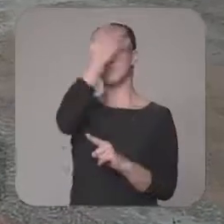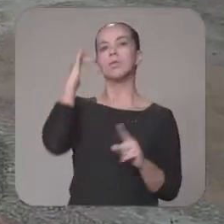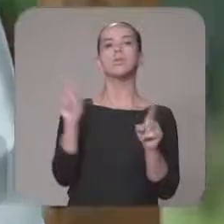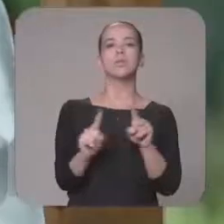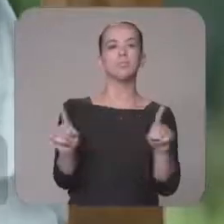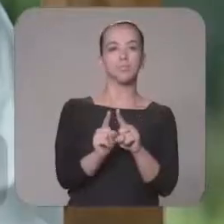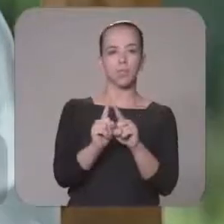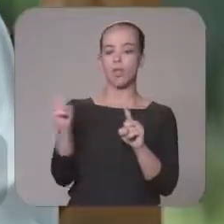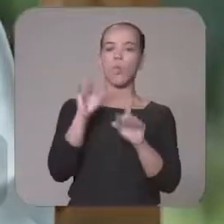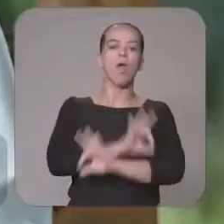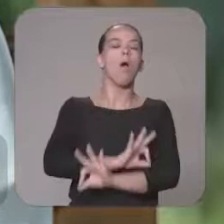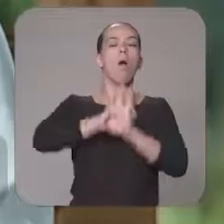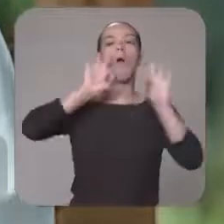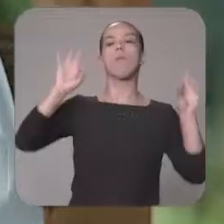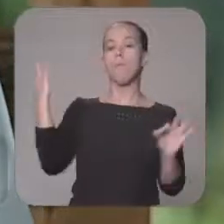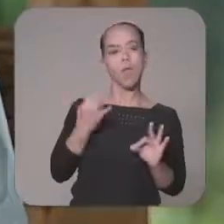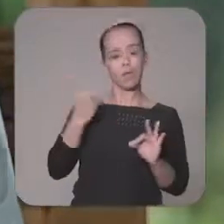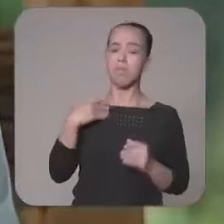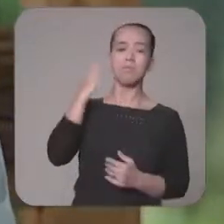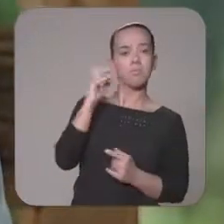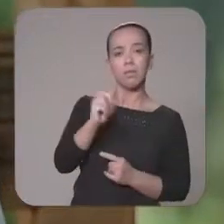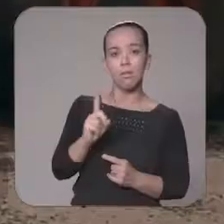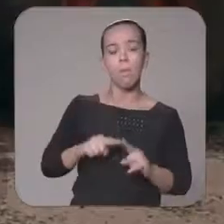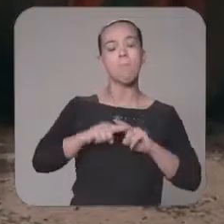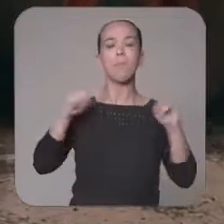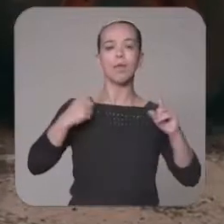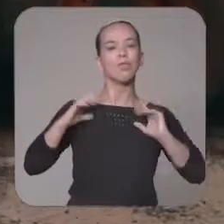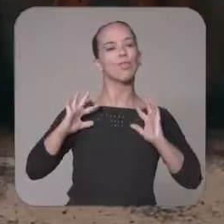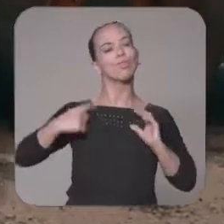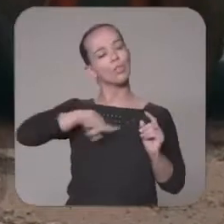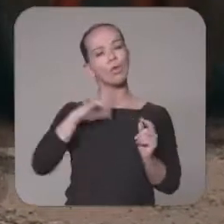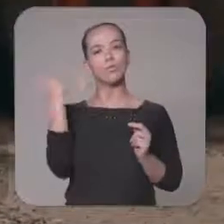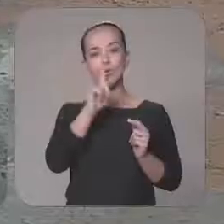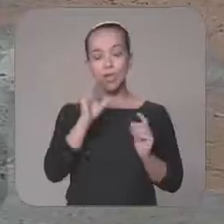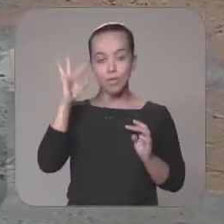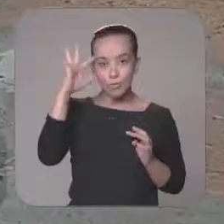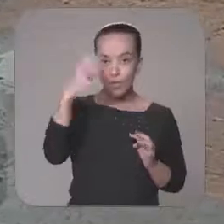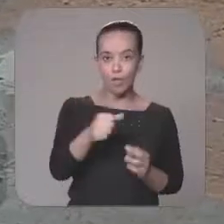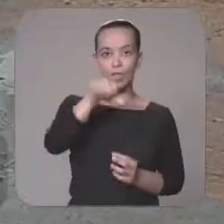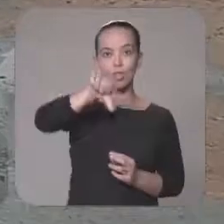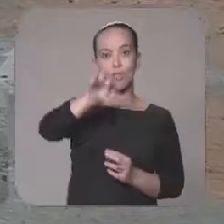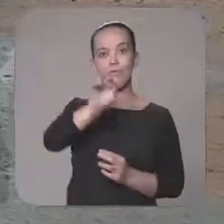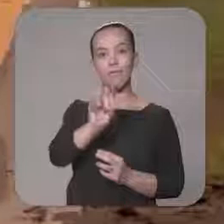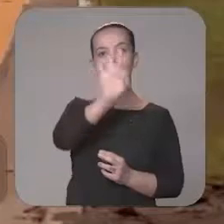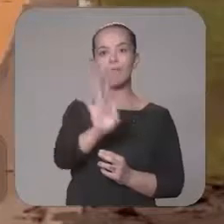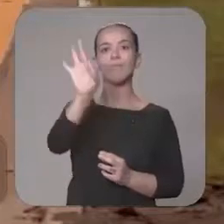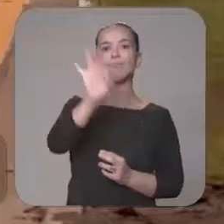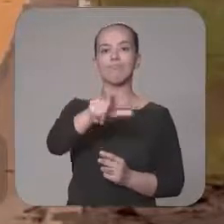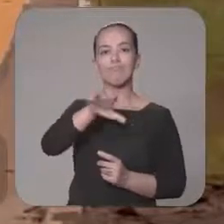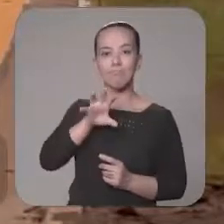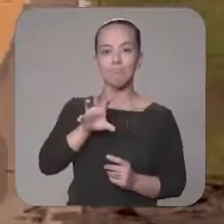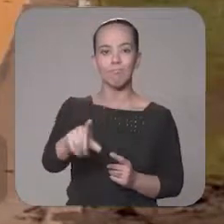pública. Não está a mil maravilhas? Eu confesso, não está. Mas que nós resolvemos 90% dessa